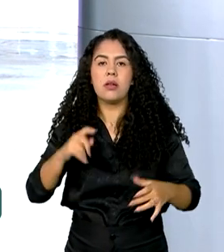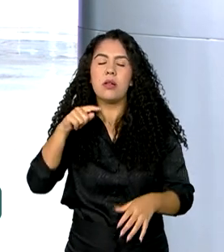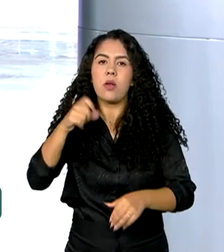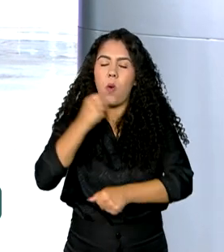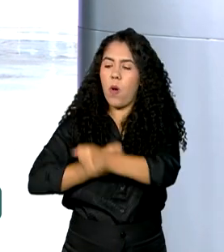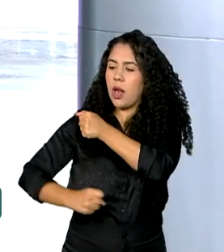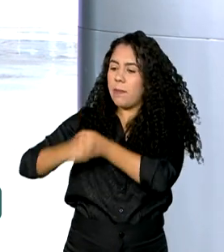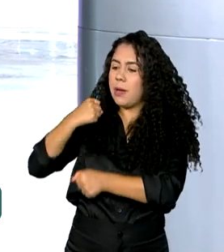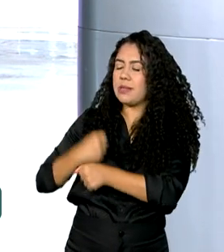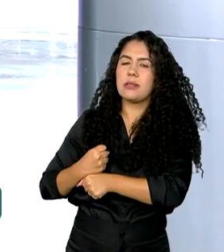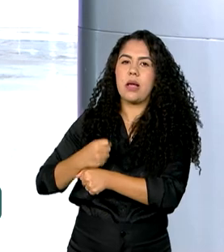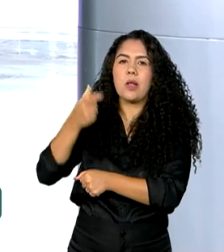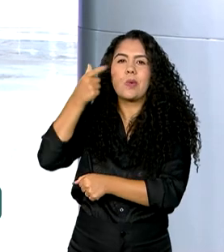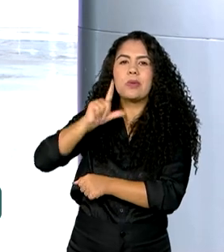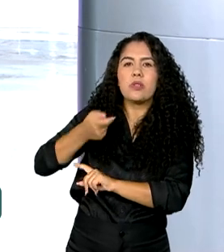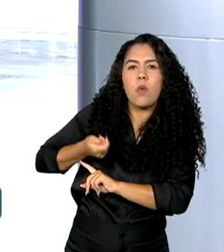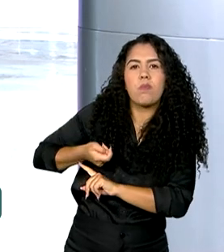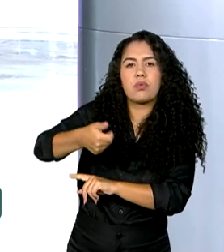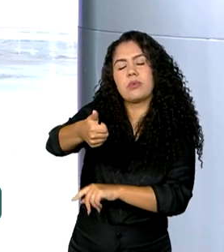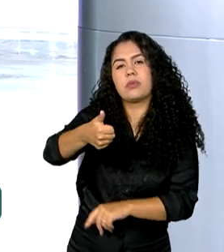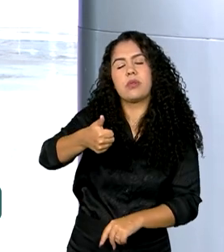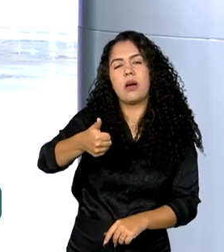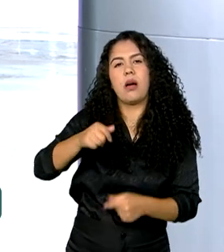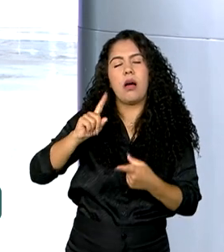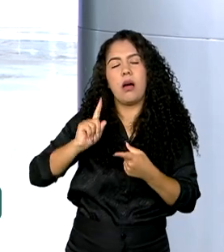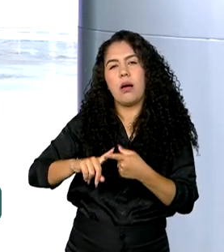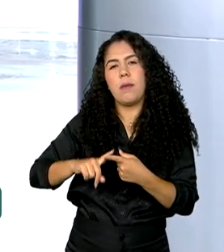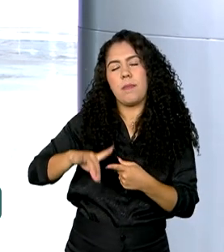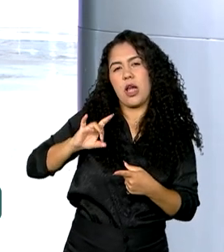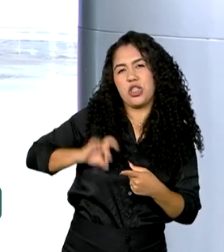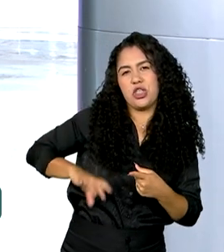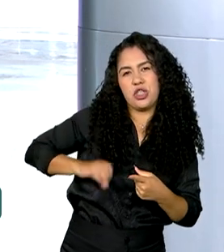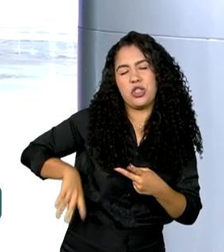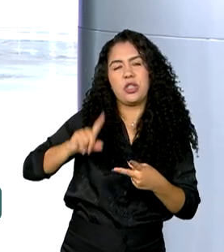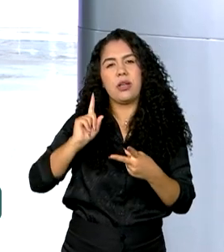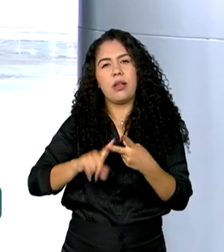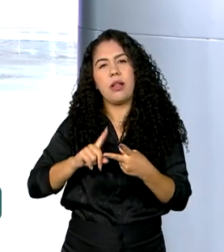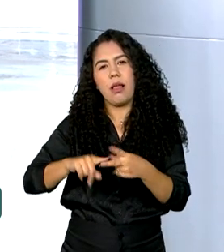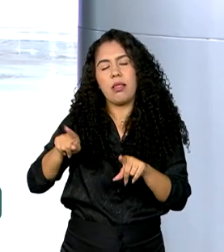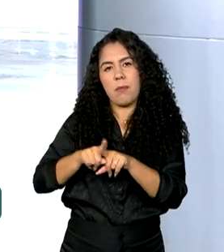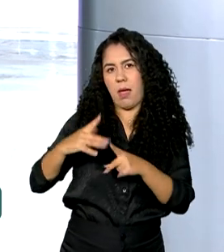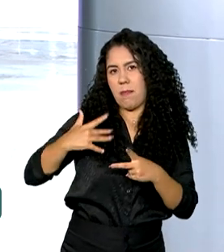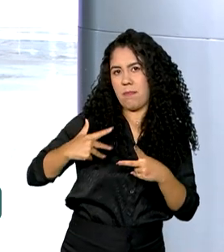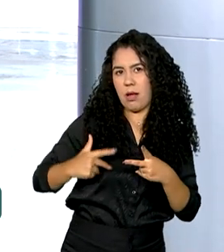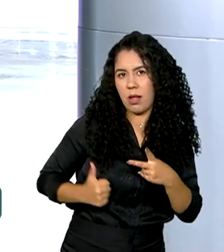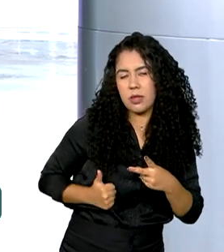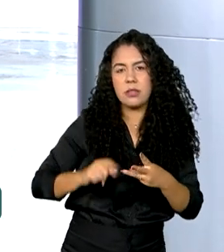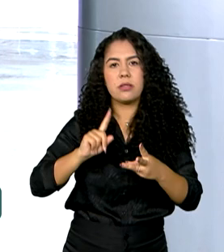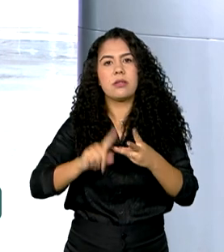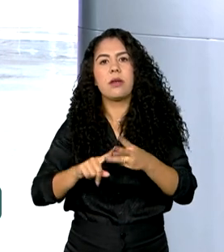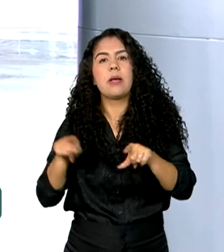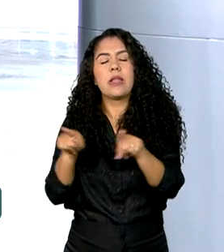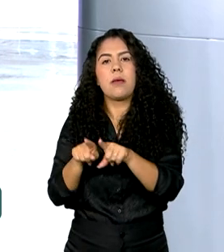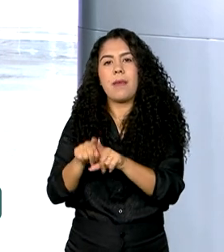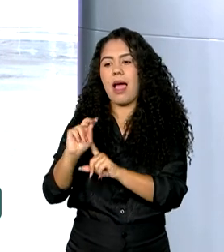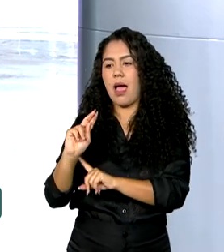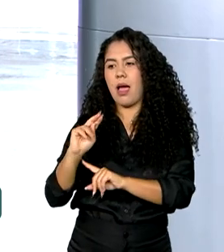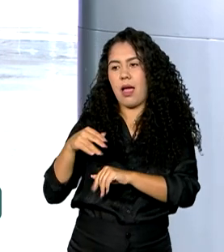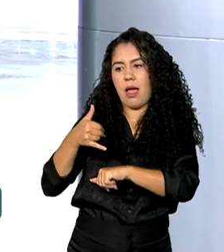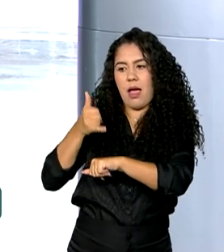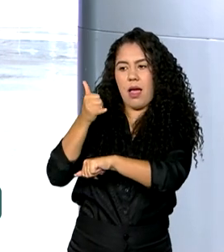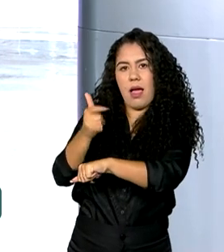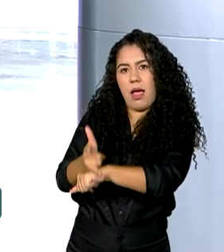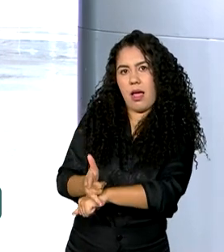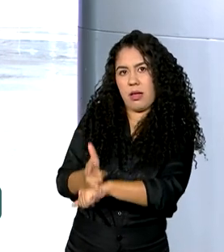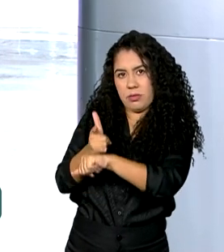medicamentos para mais de 20 países como Chile, Peru, Honduras, Palestina e Haiti. E este ano, além do